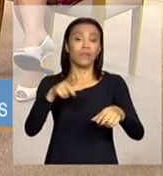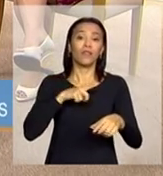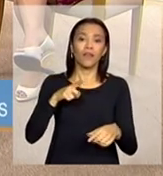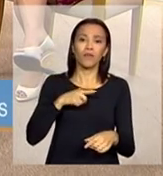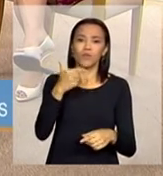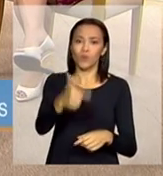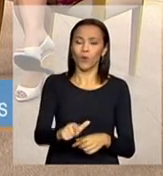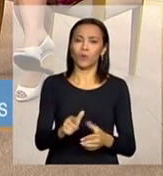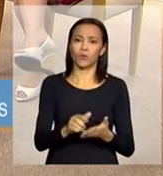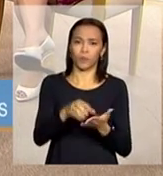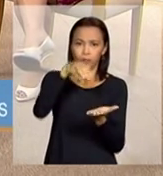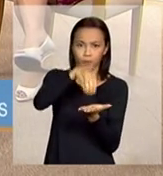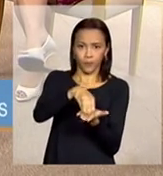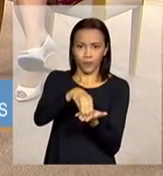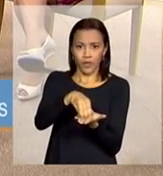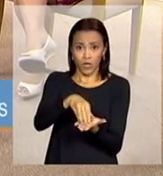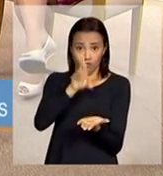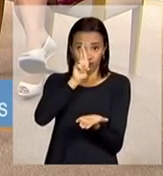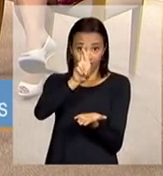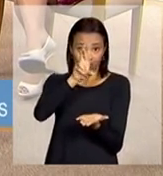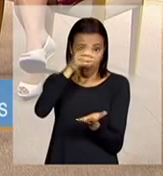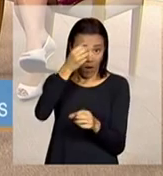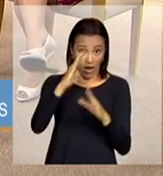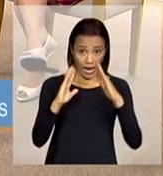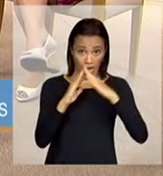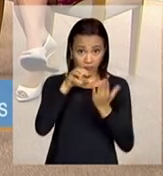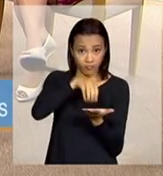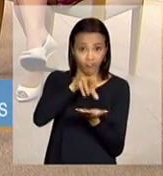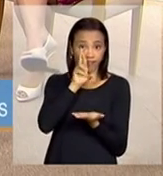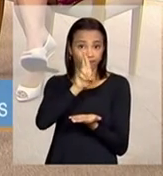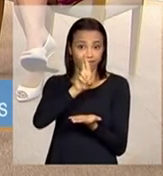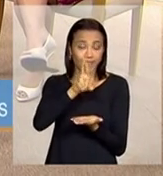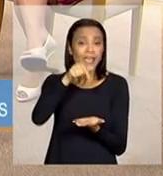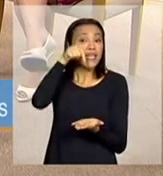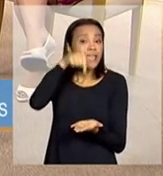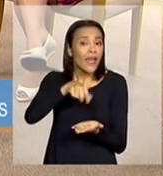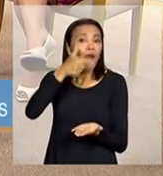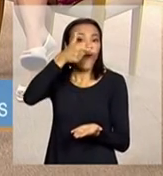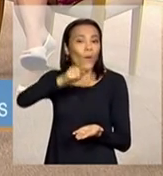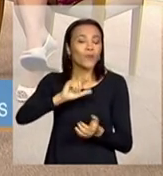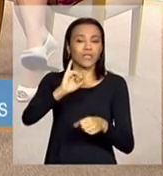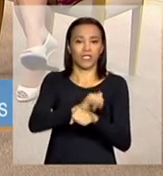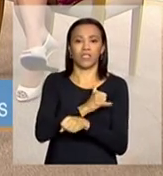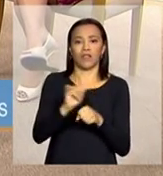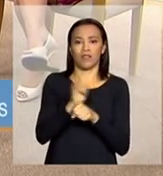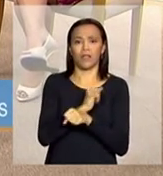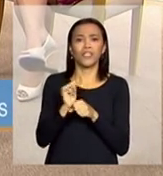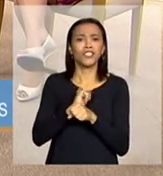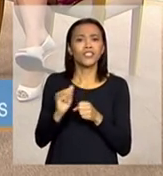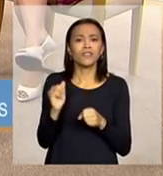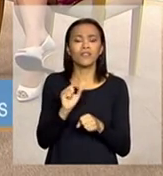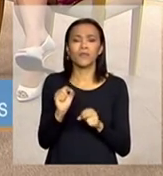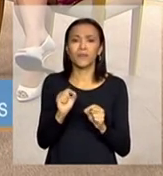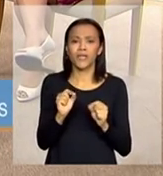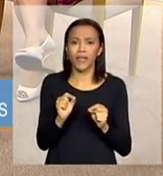de referência para a pessoa com deficiência que nós dizíamos no primeiro bloco que é uma outra estratégia de prevenção até do abrigamento nas